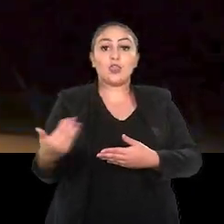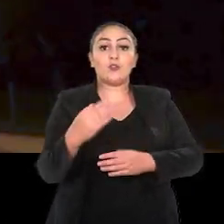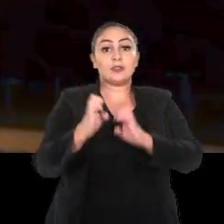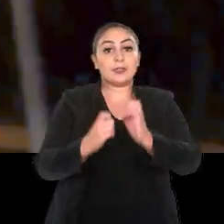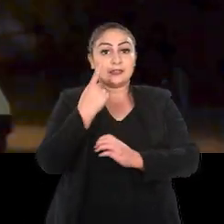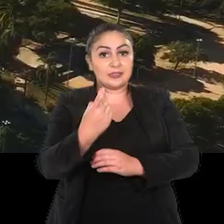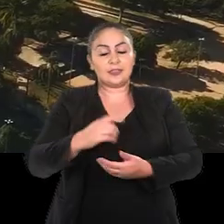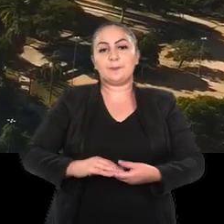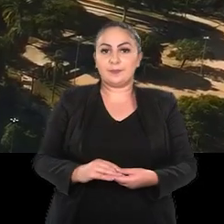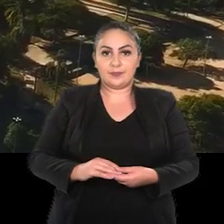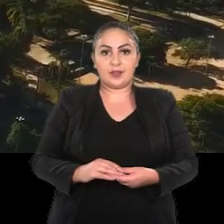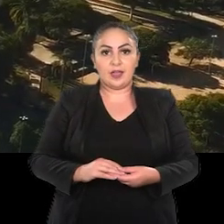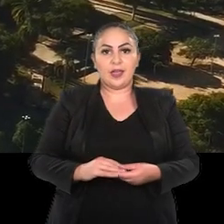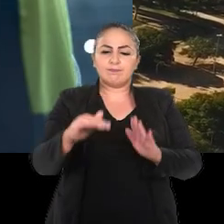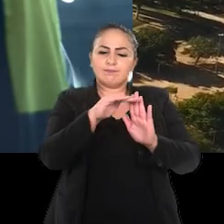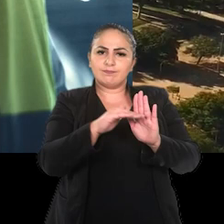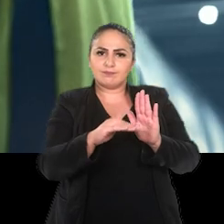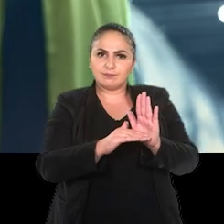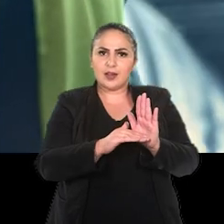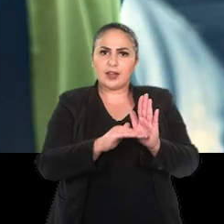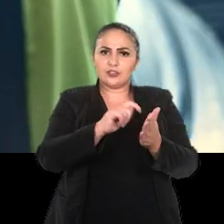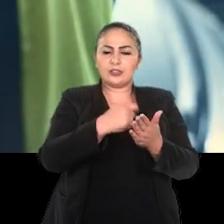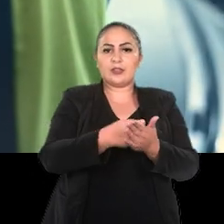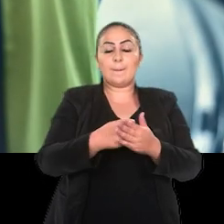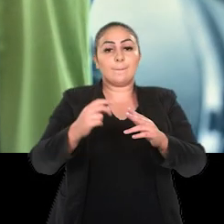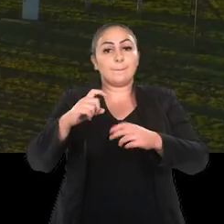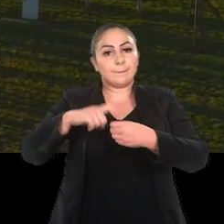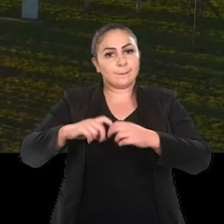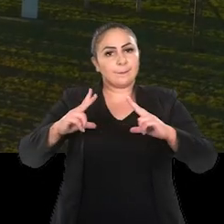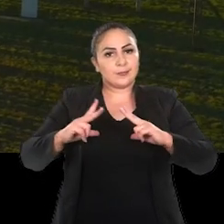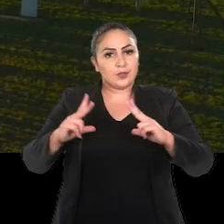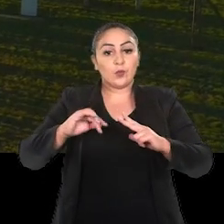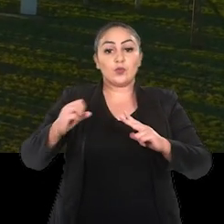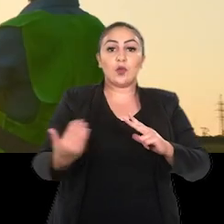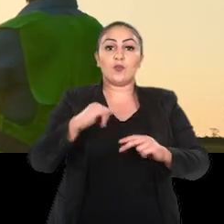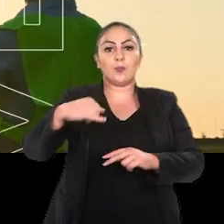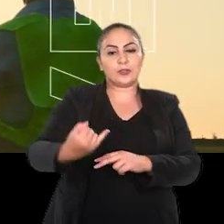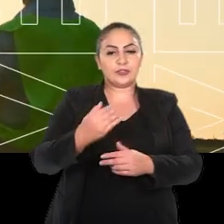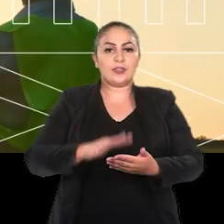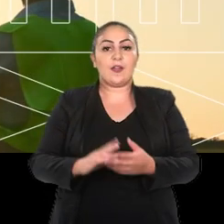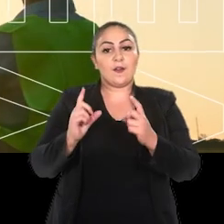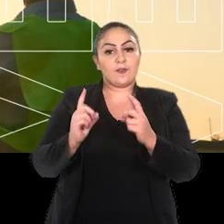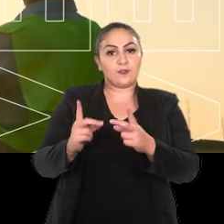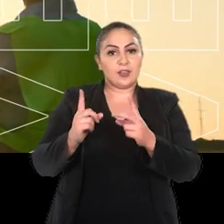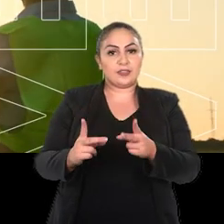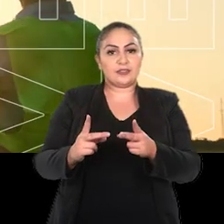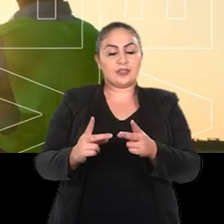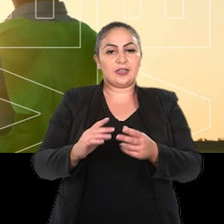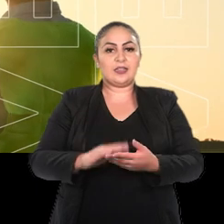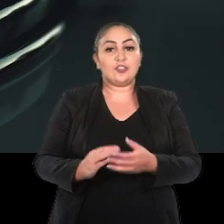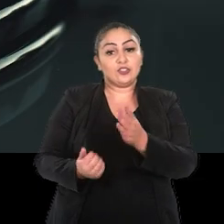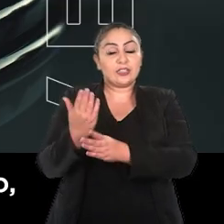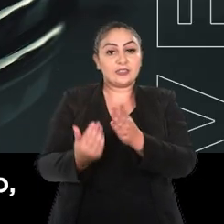empreendimentos. A agenda de privatização ainda oferece outras oportunidades. Venda do braço de geração